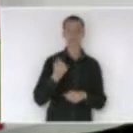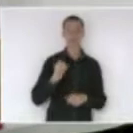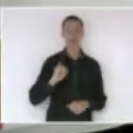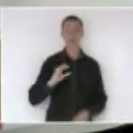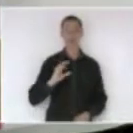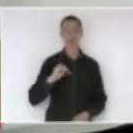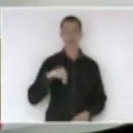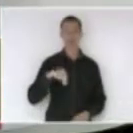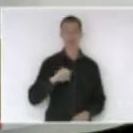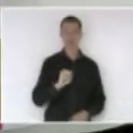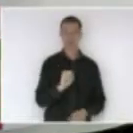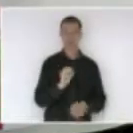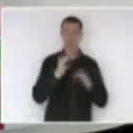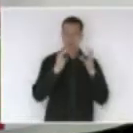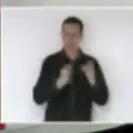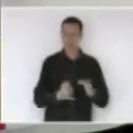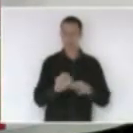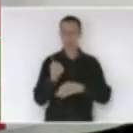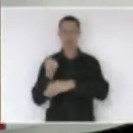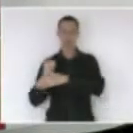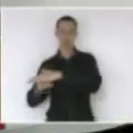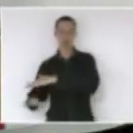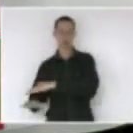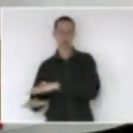Tesouro e vai para o Fundo Social.